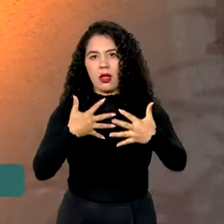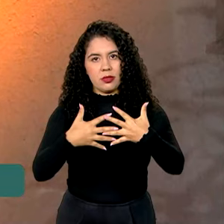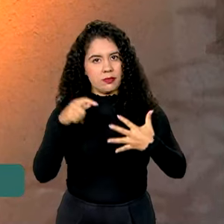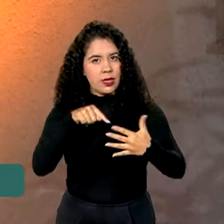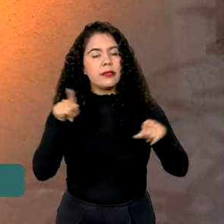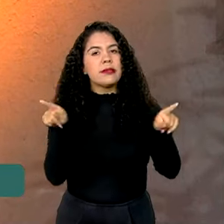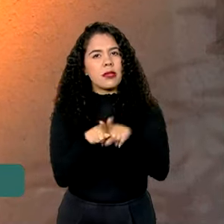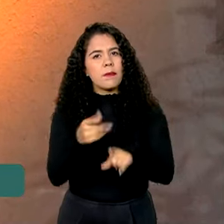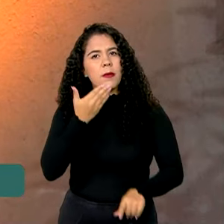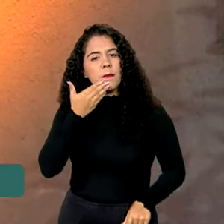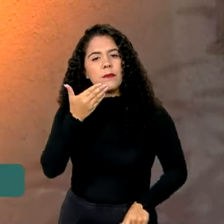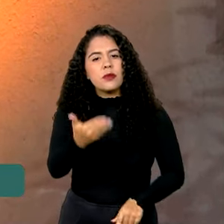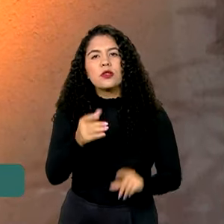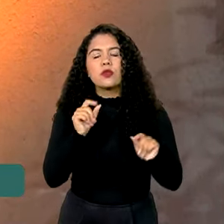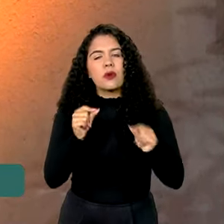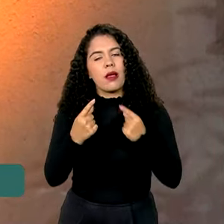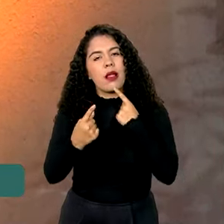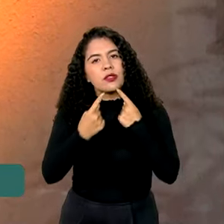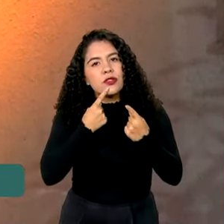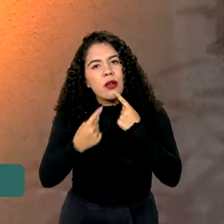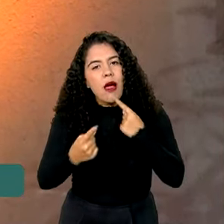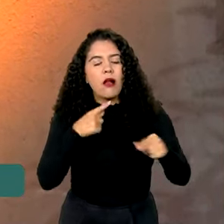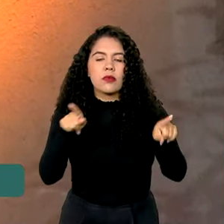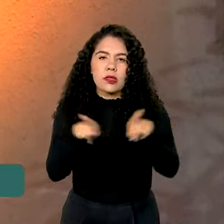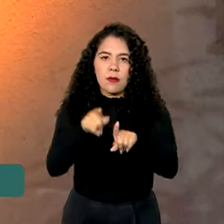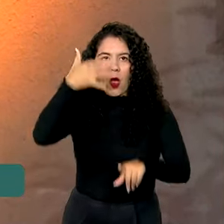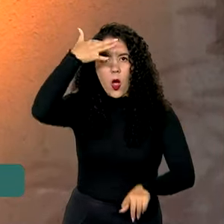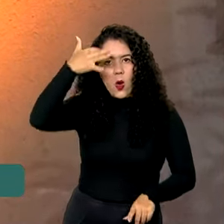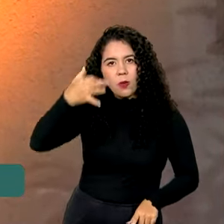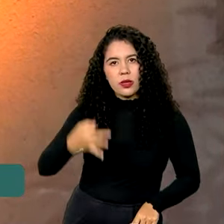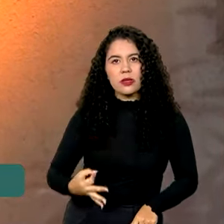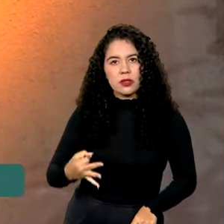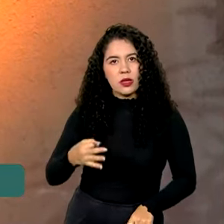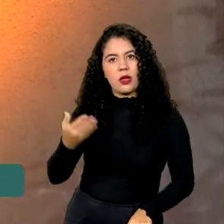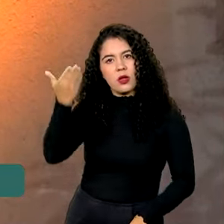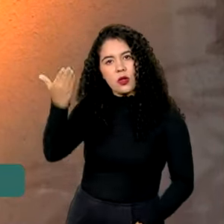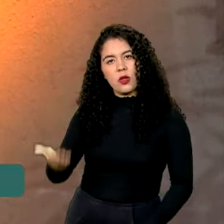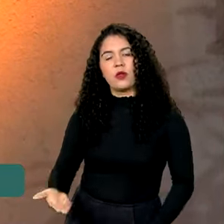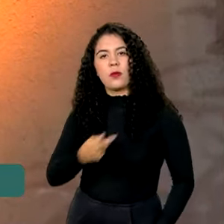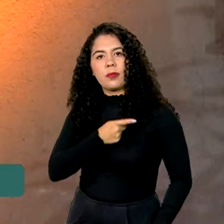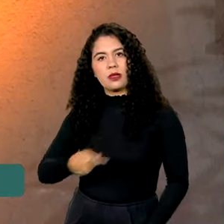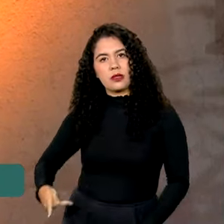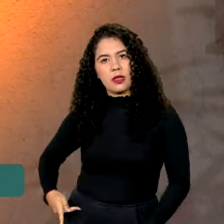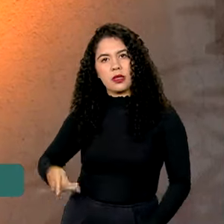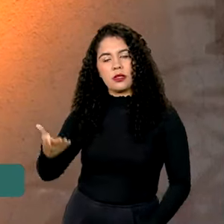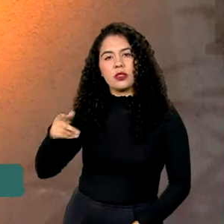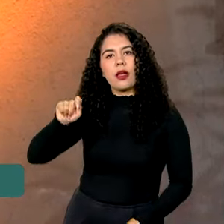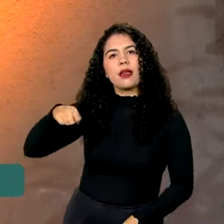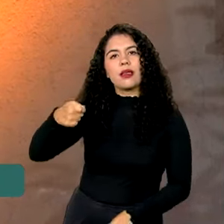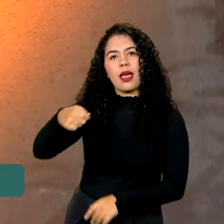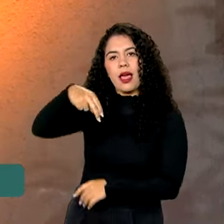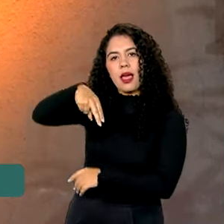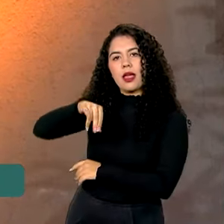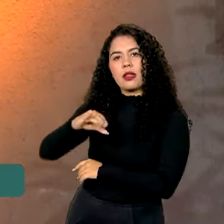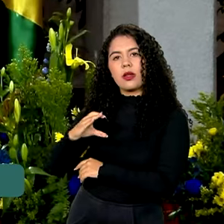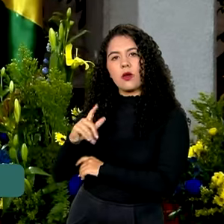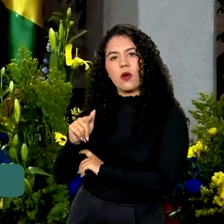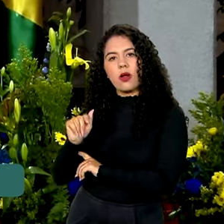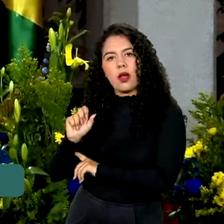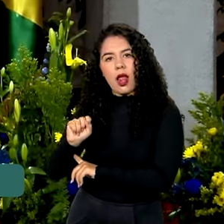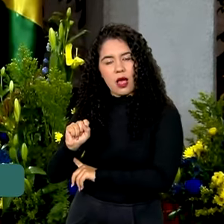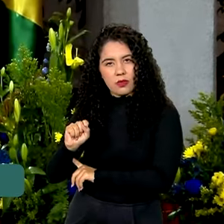um apelo pelo diálogo e pela compreensão do atual presidente Nicolás Maduro com a oposição.